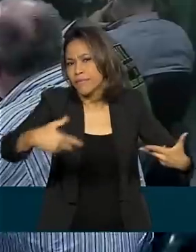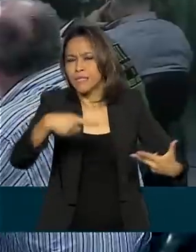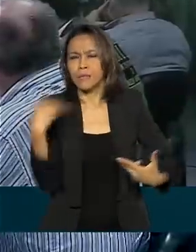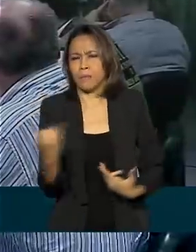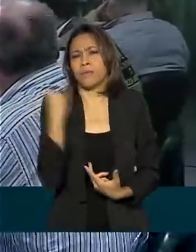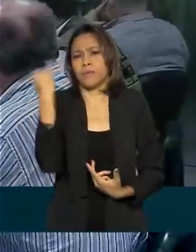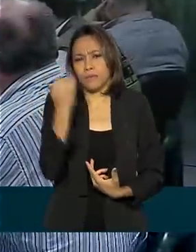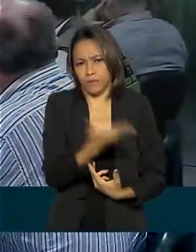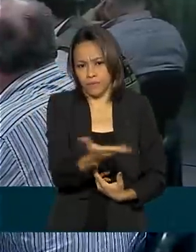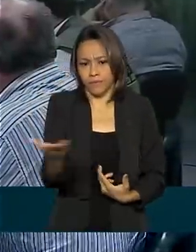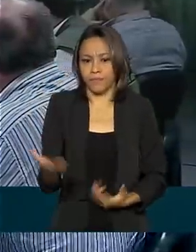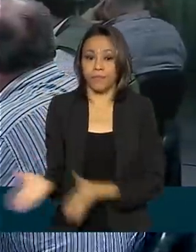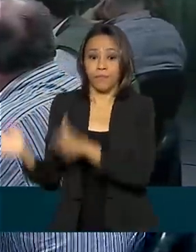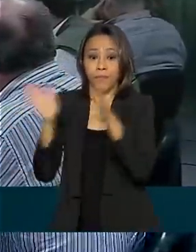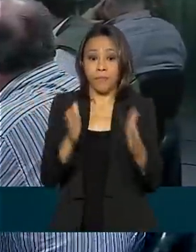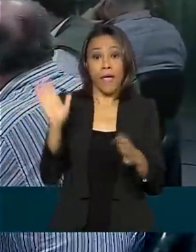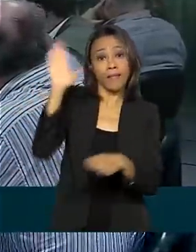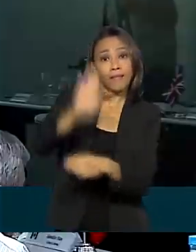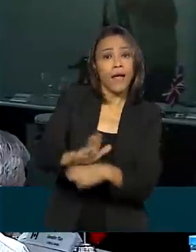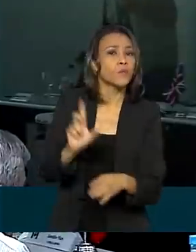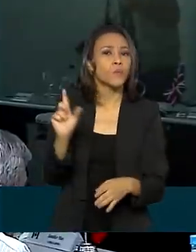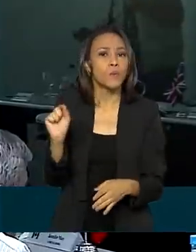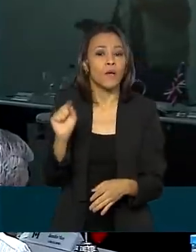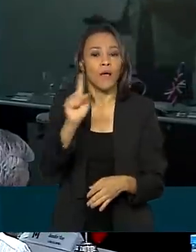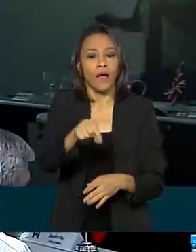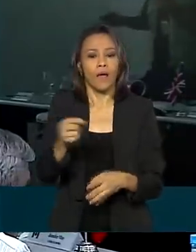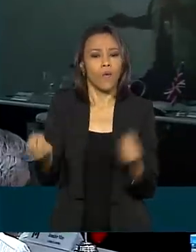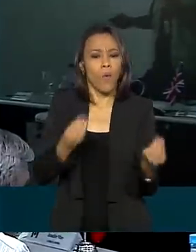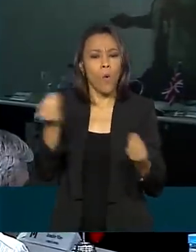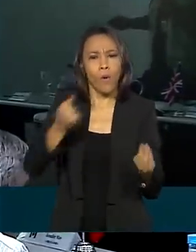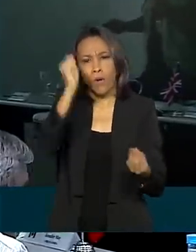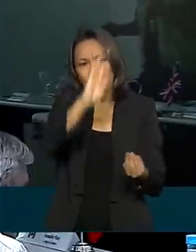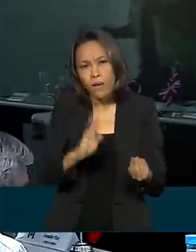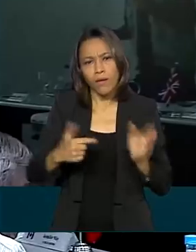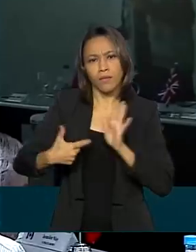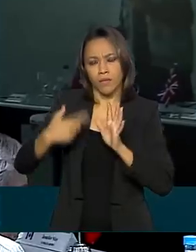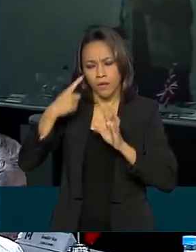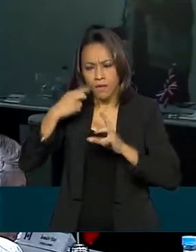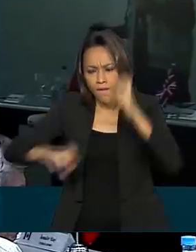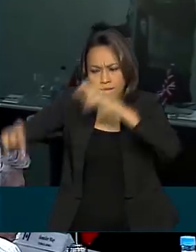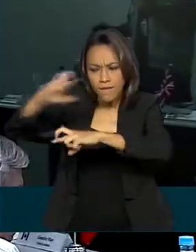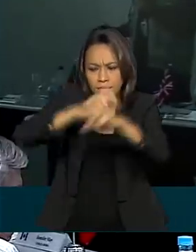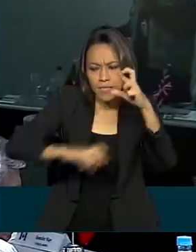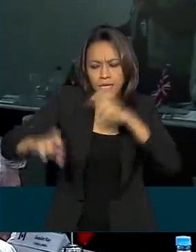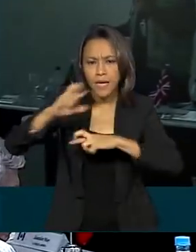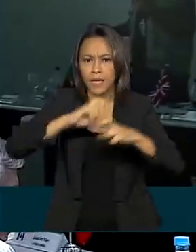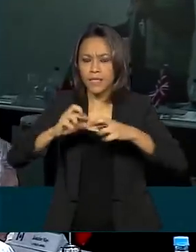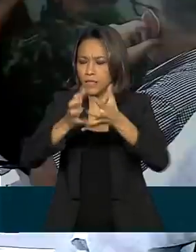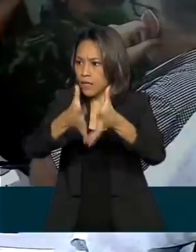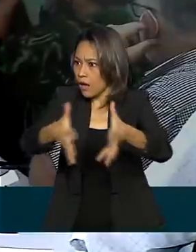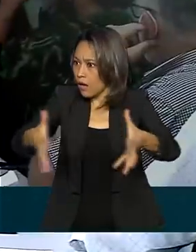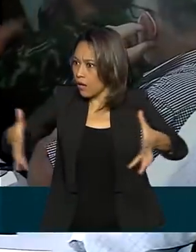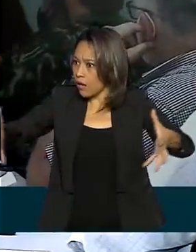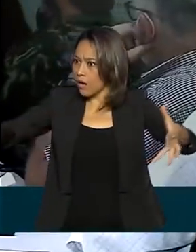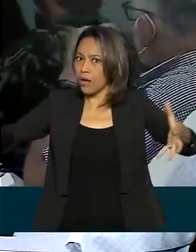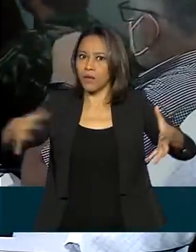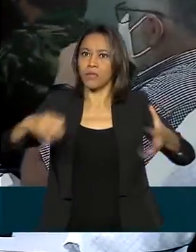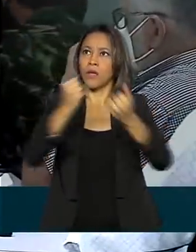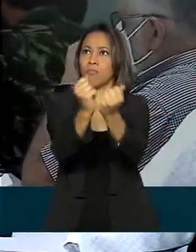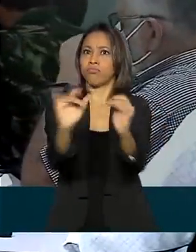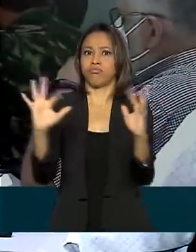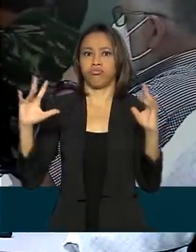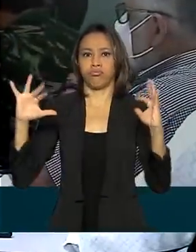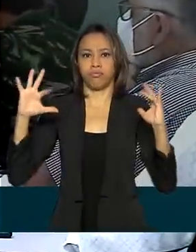sigues. A tarde foi a vez de mostrar como o Brasil fiscaliza e monitora a gigantesca área da floresta. Aqui eles